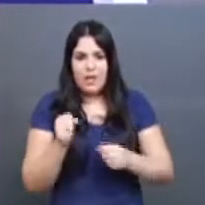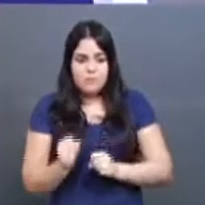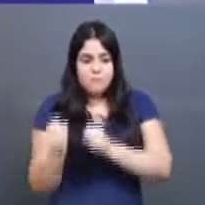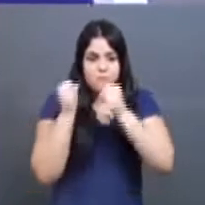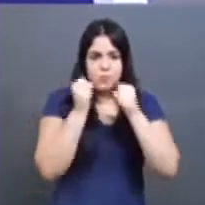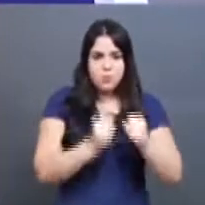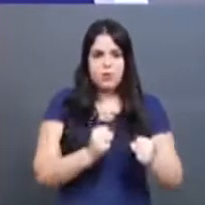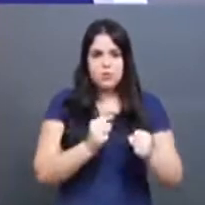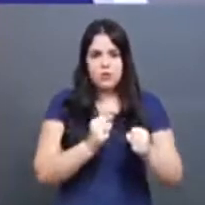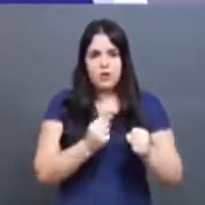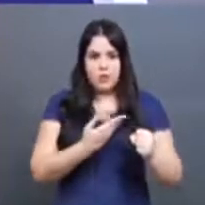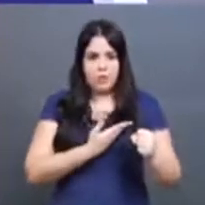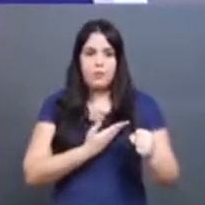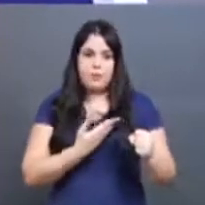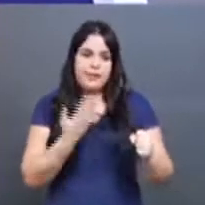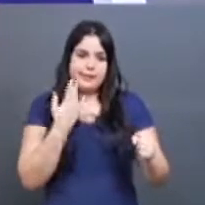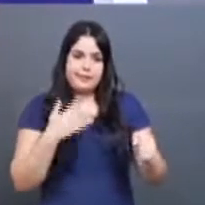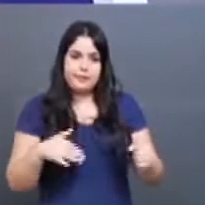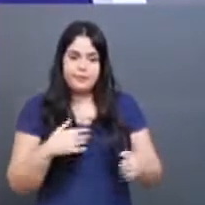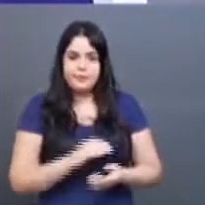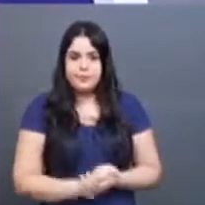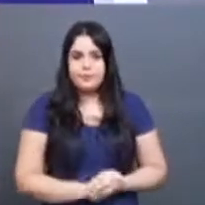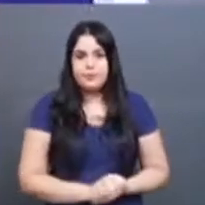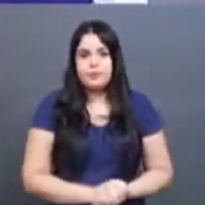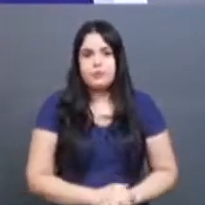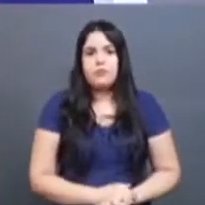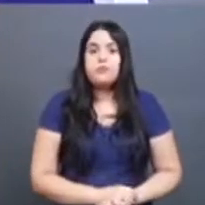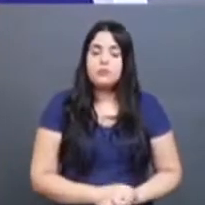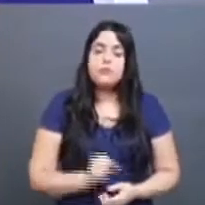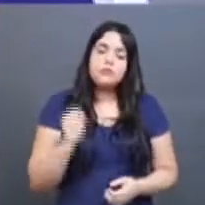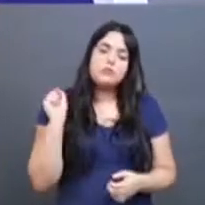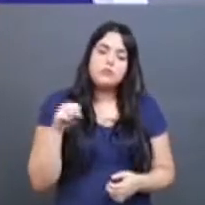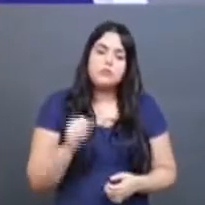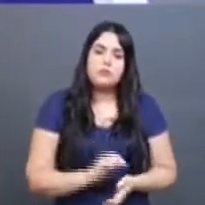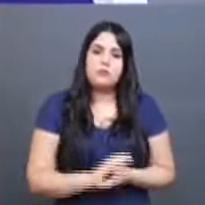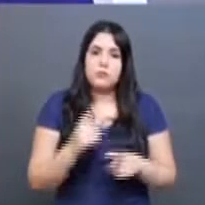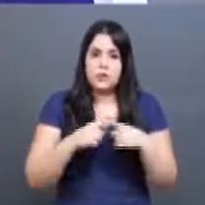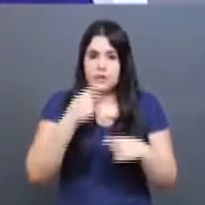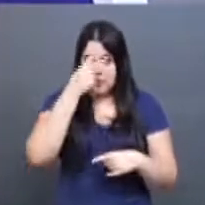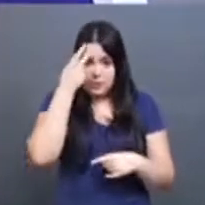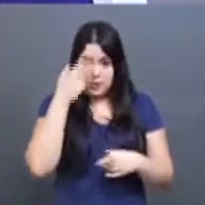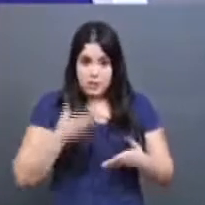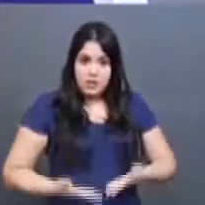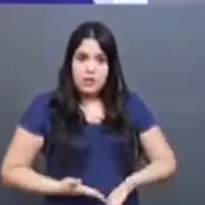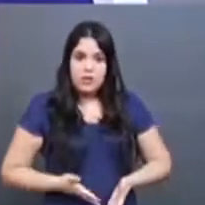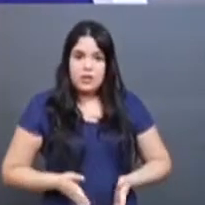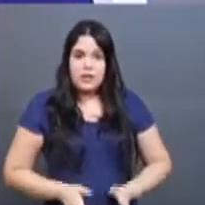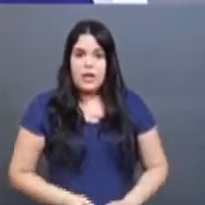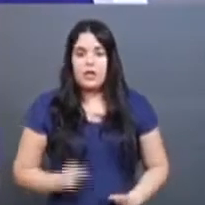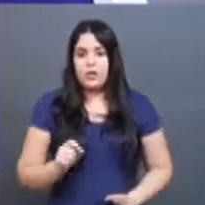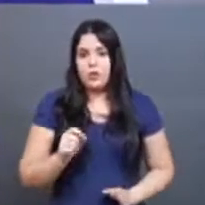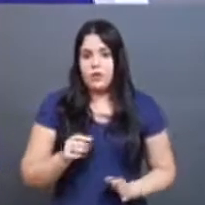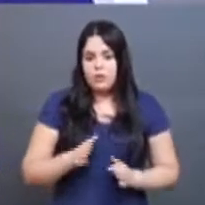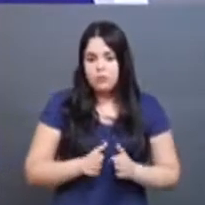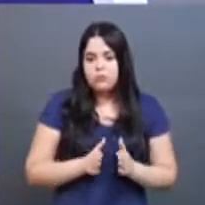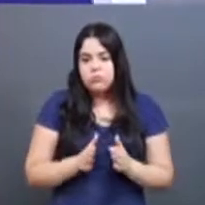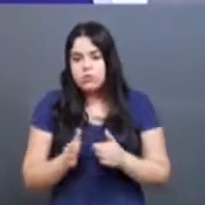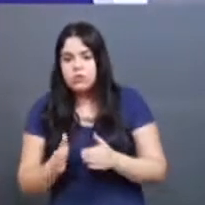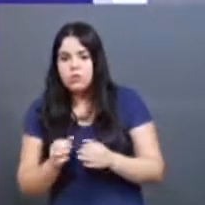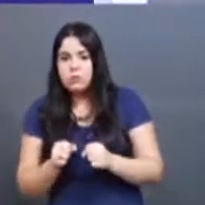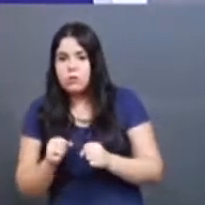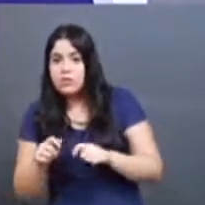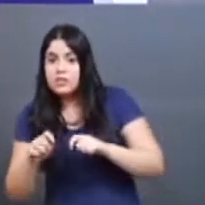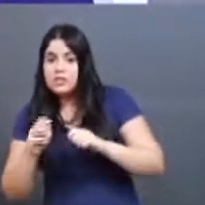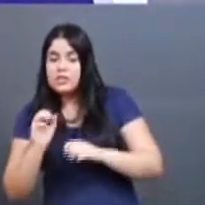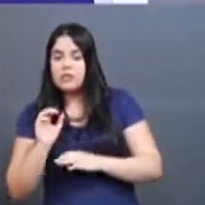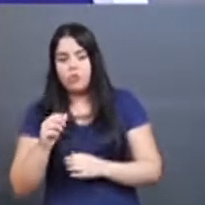companheirinho de escola. Isso, é uma tendência, porque os indivíduos, eles nascem com tendências e desvios. E